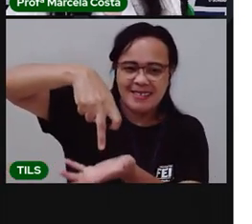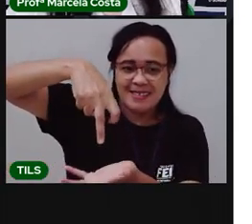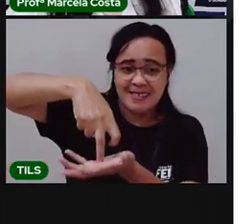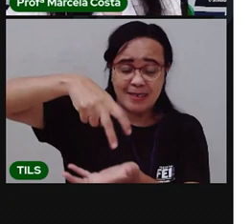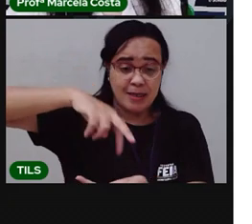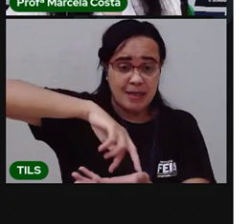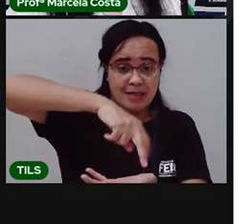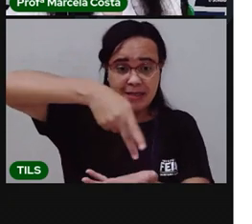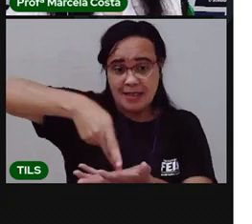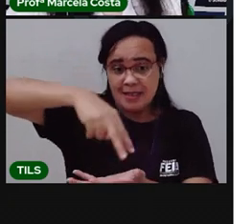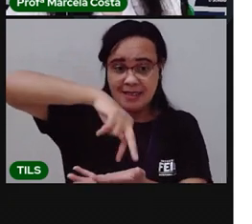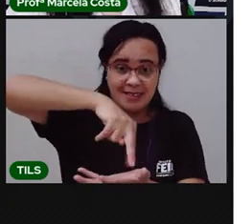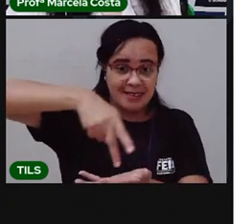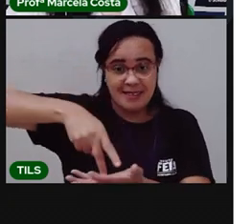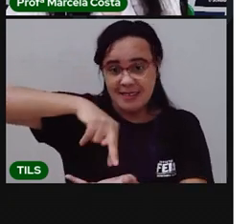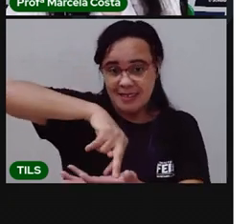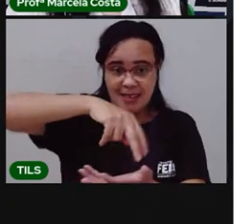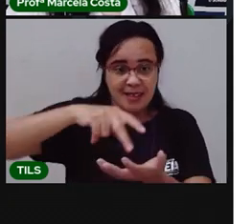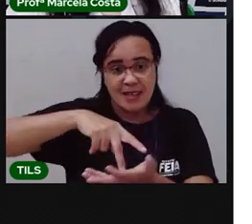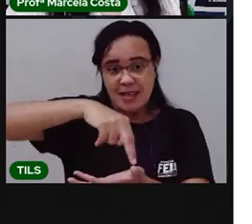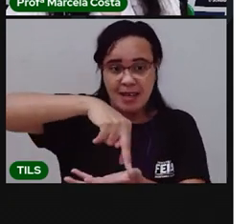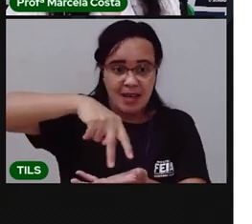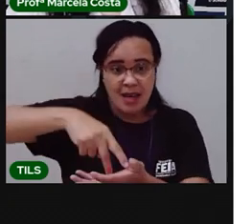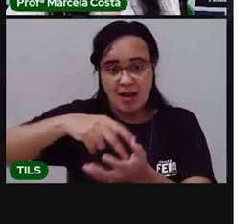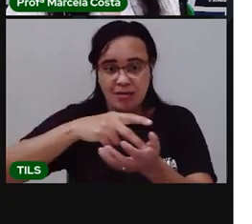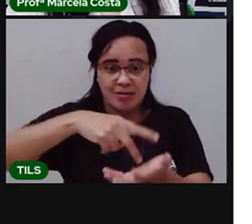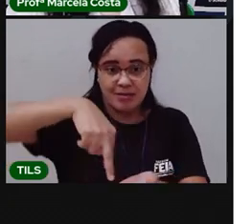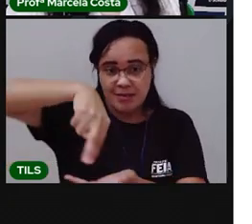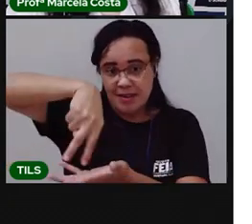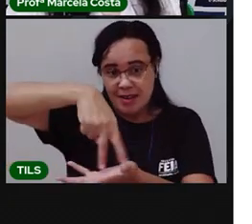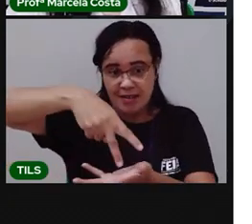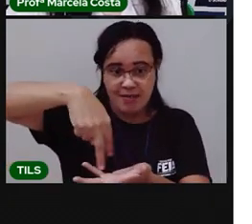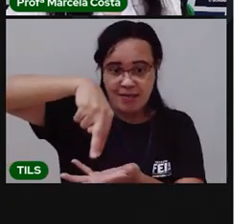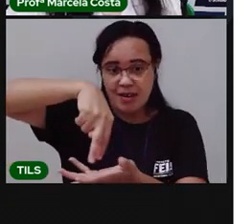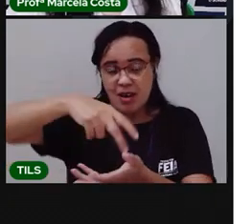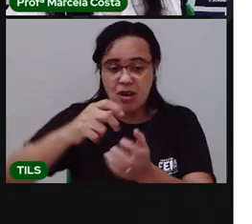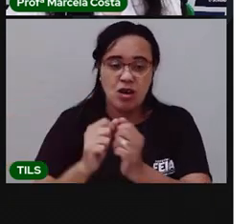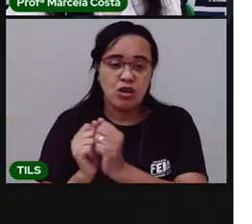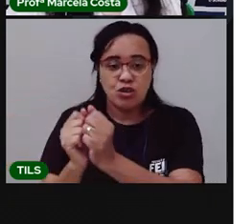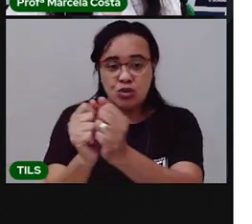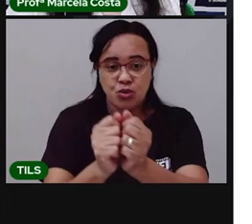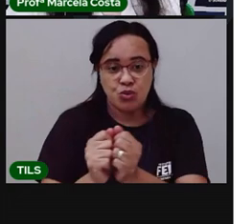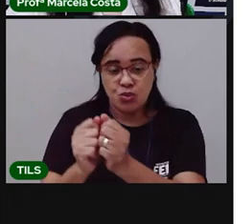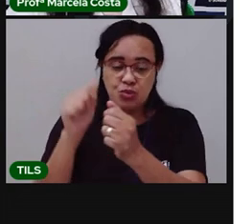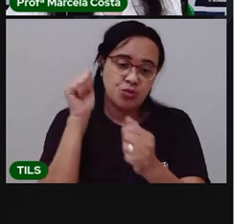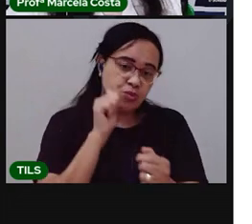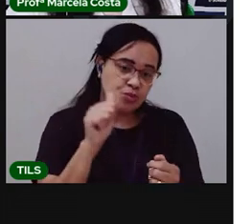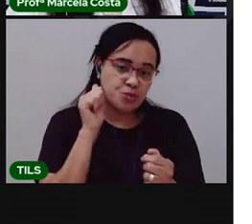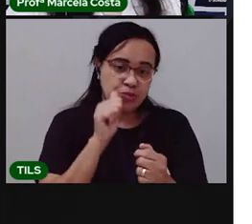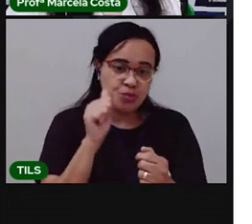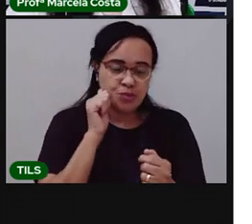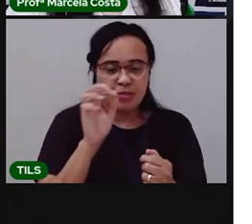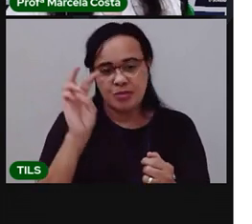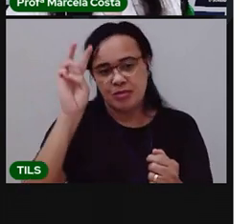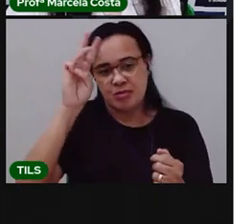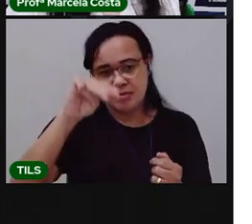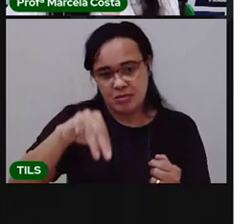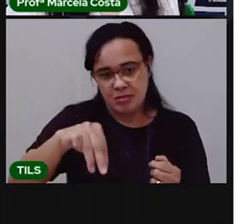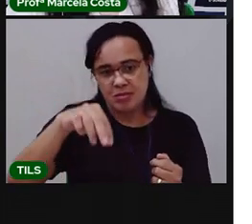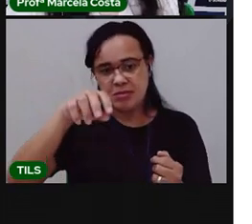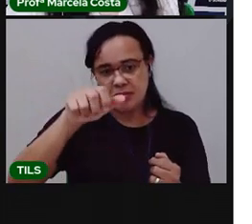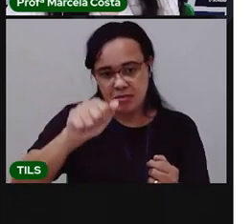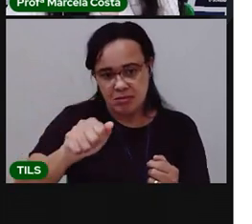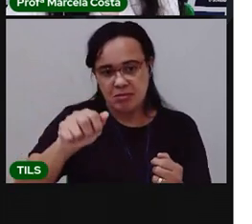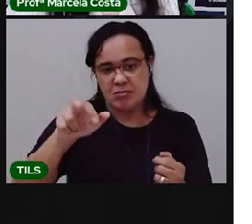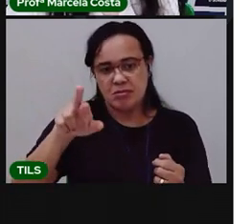dançando a valsa. Com a maricota,